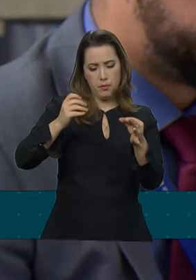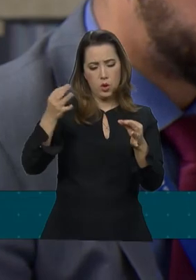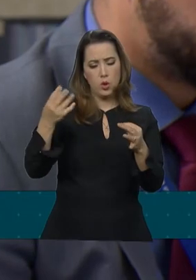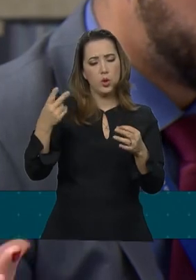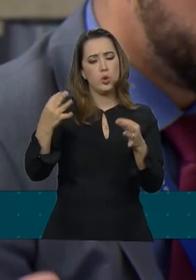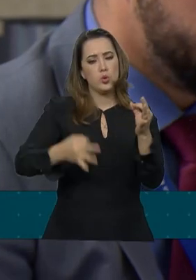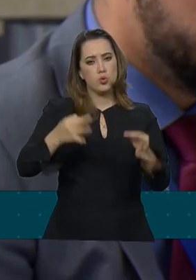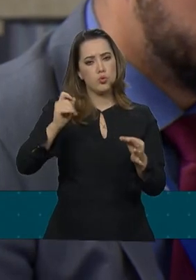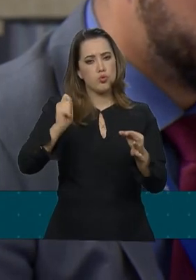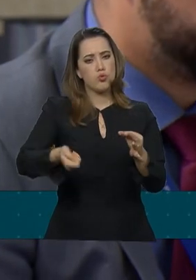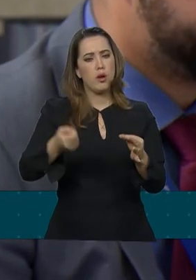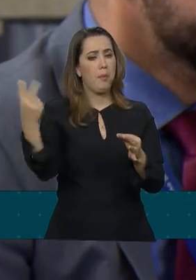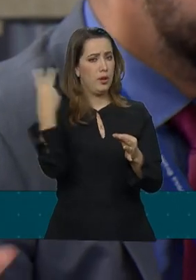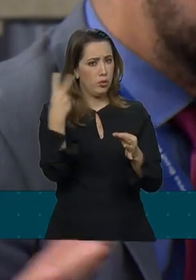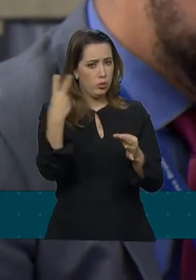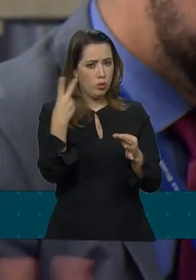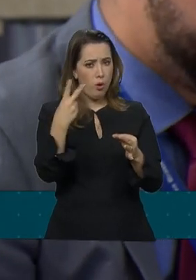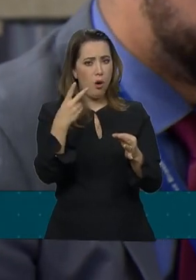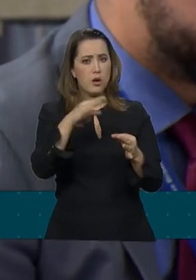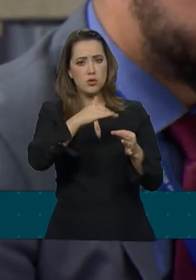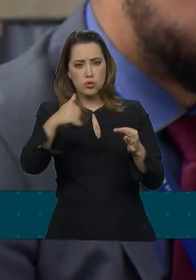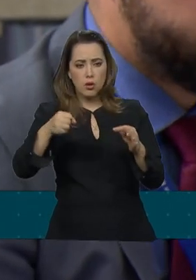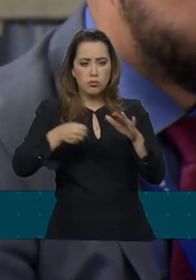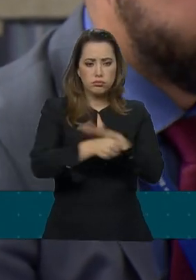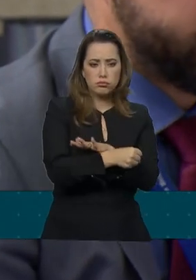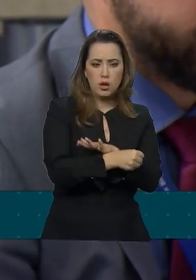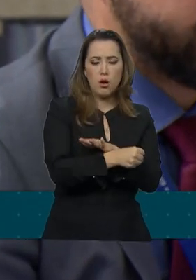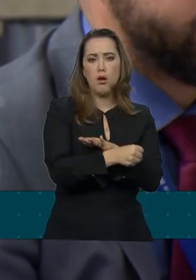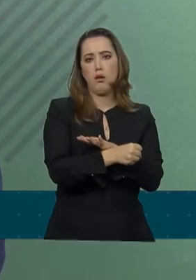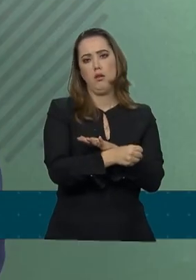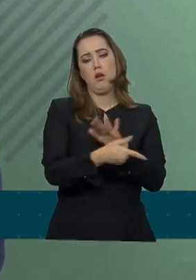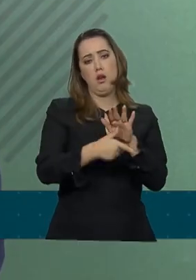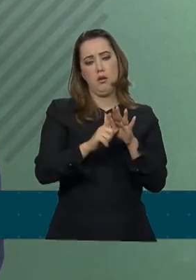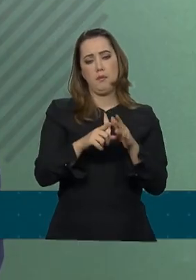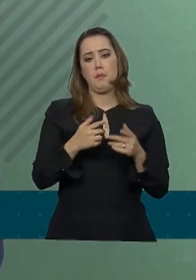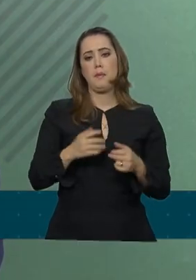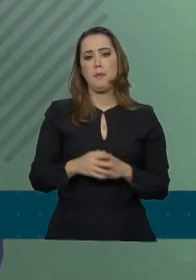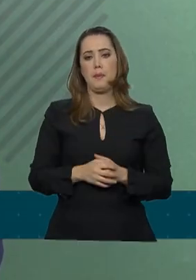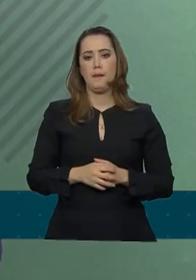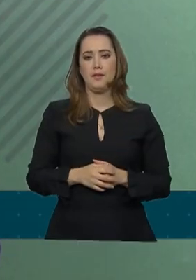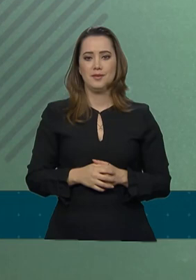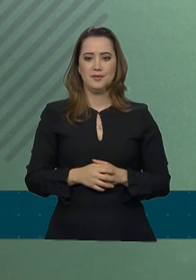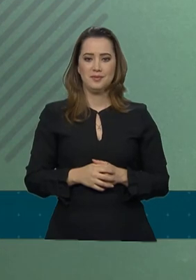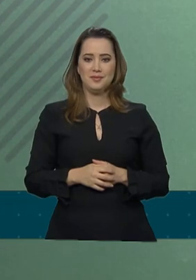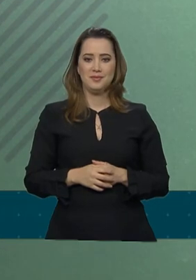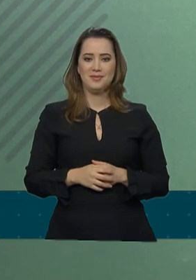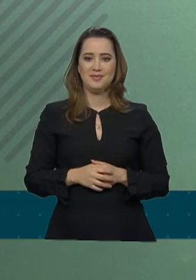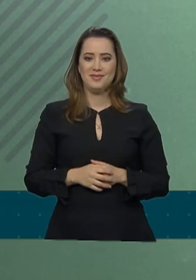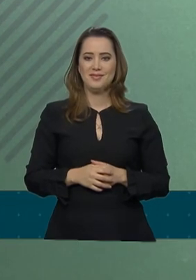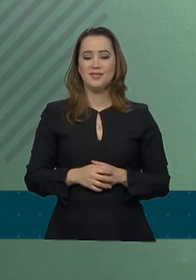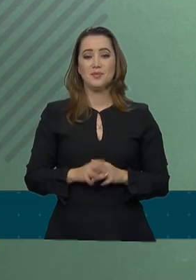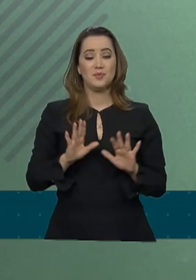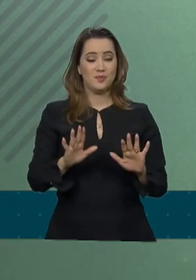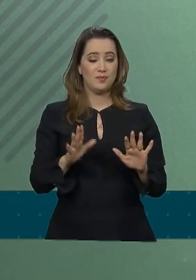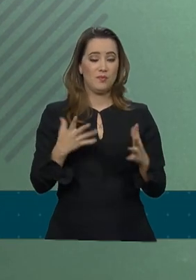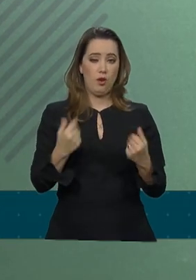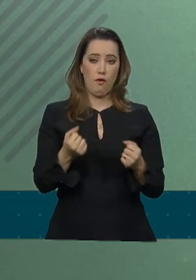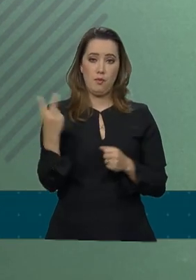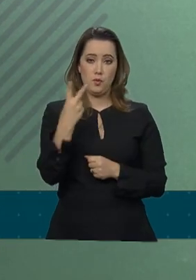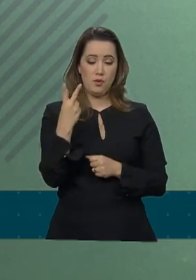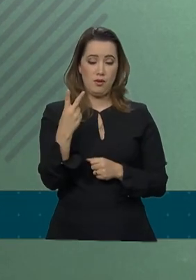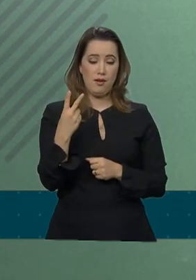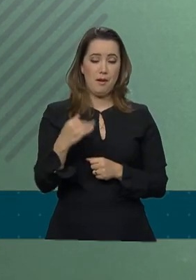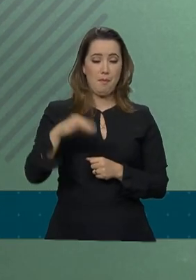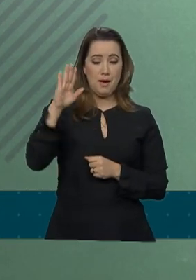pode ser considerado uma derrota para o ministro Moro e para o próprio governo. Vamos ao mais importante. As duas são importantes. Obrigada. O projeto de lei